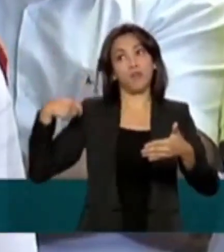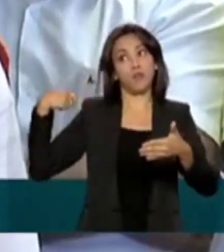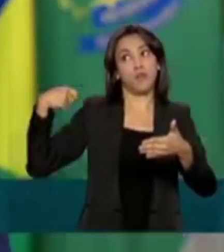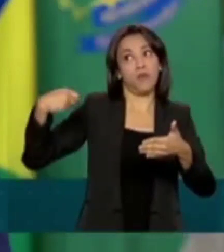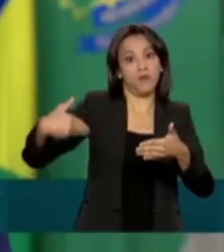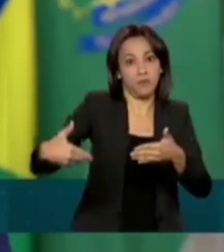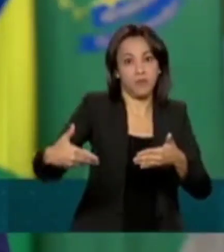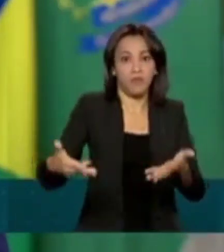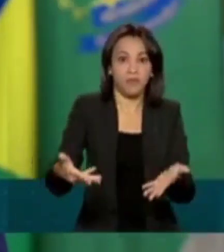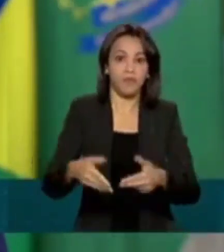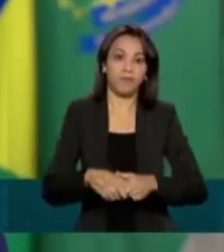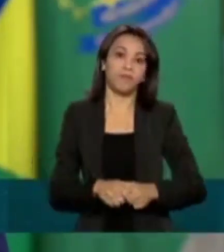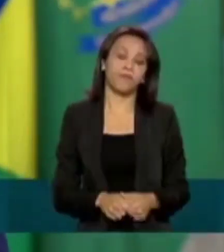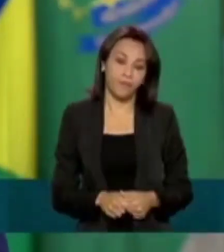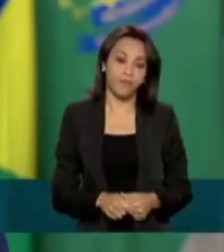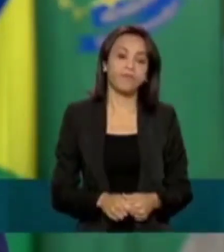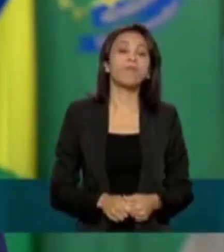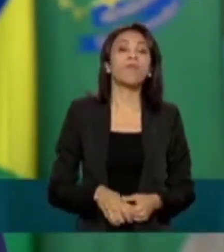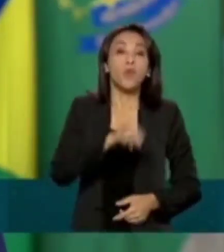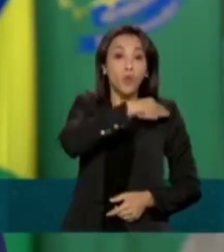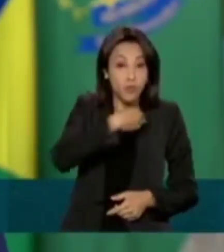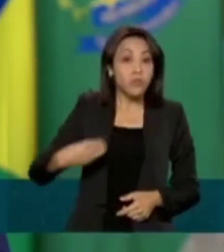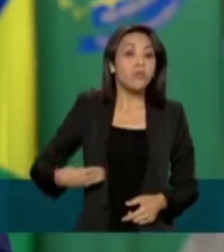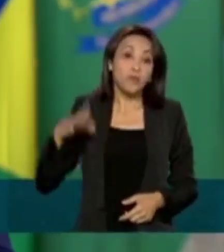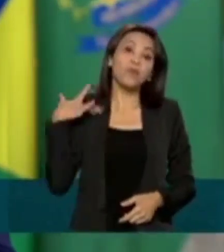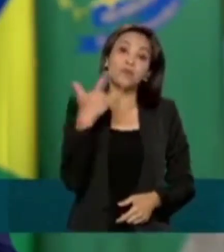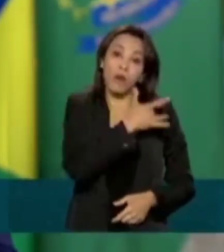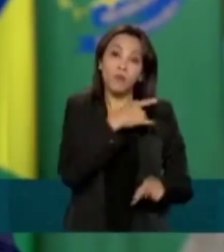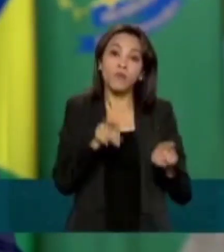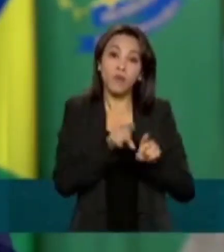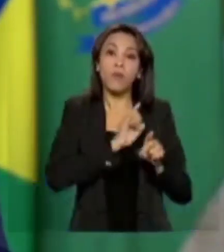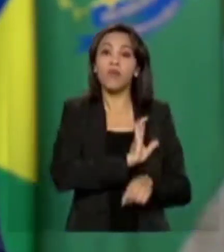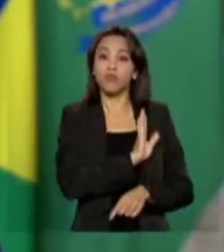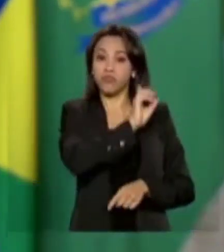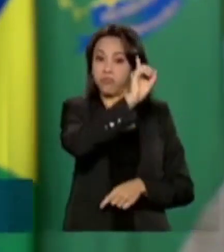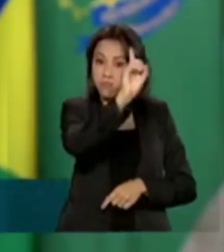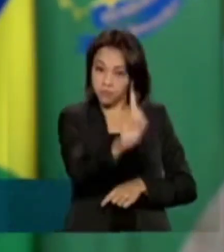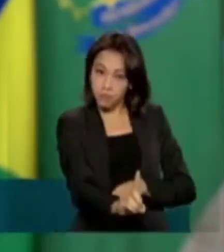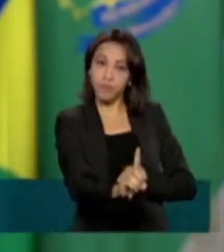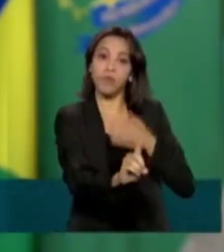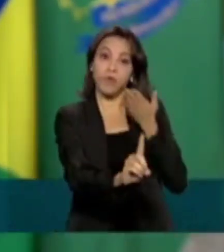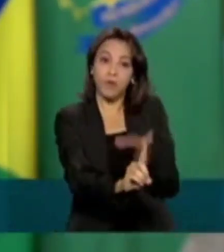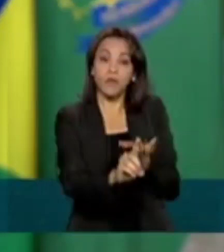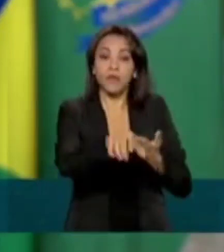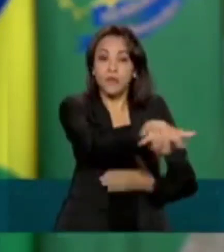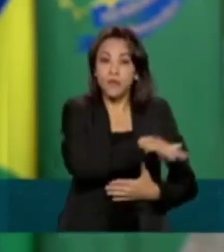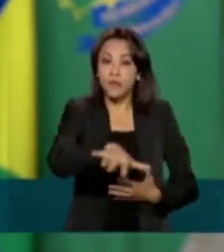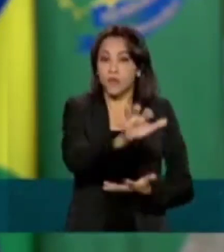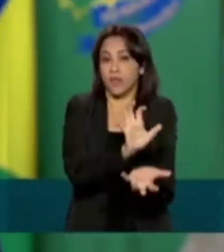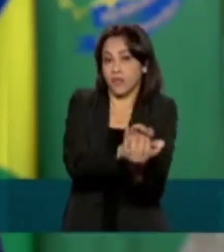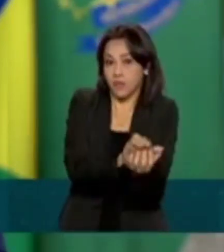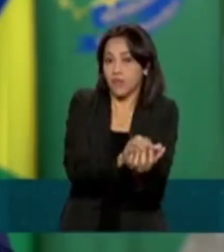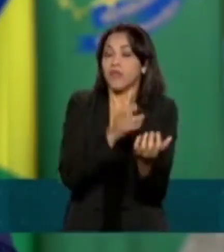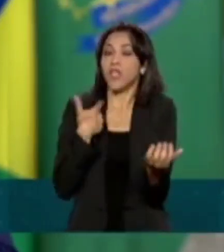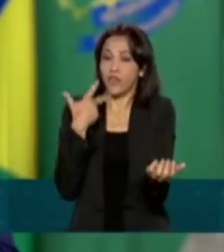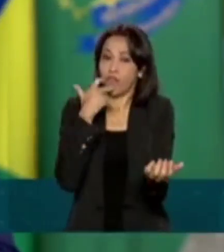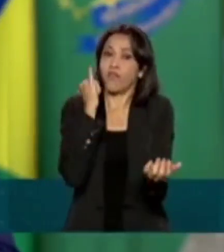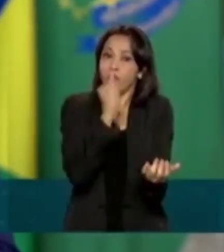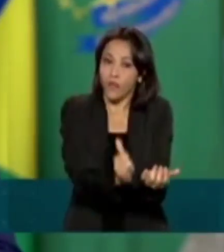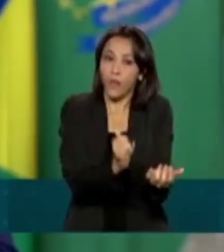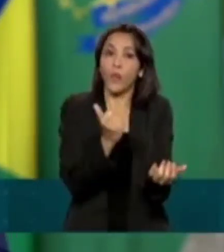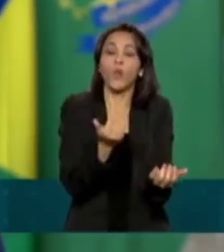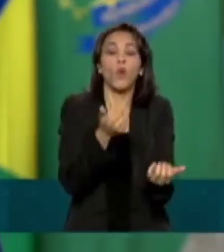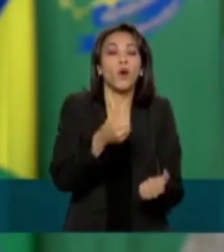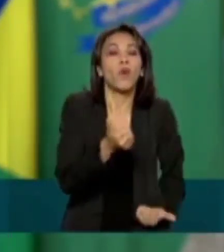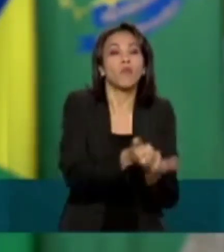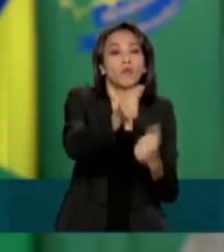Olha, o ministro da Saúde também se deslocou neste fim de semana até a região e anunciou o envio de insumos